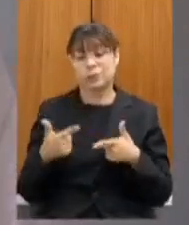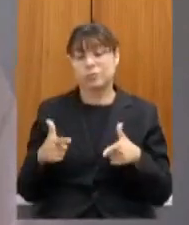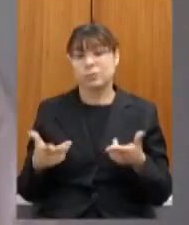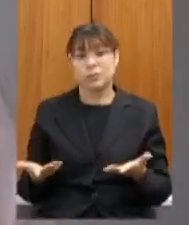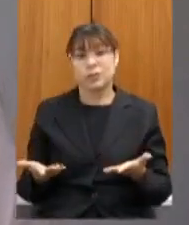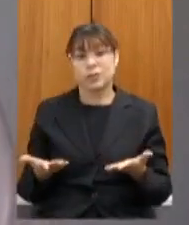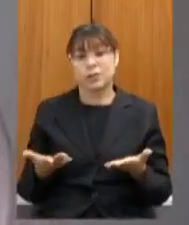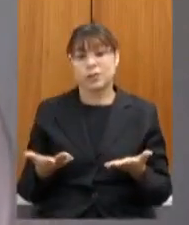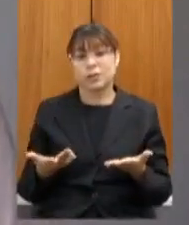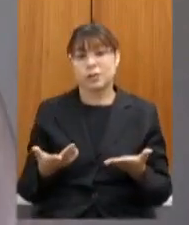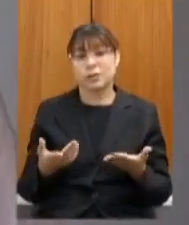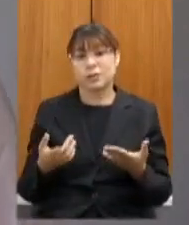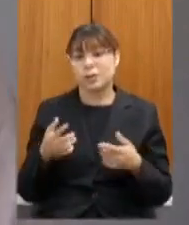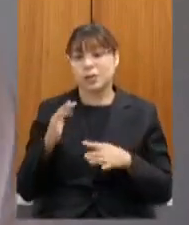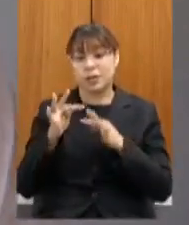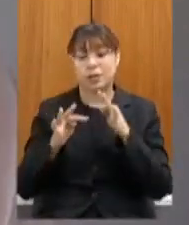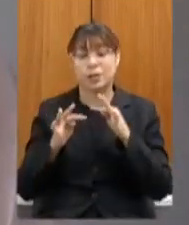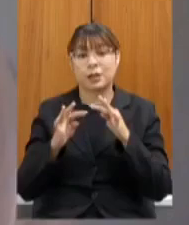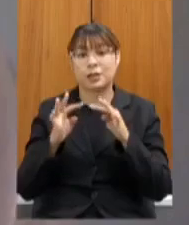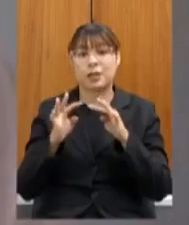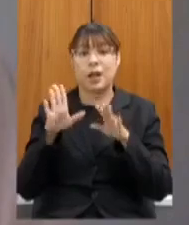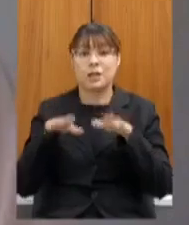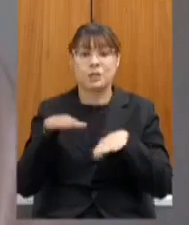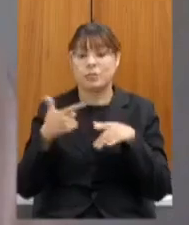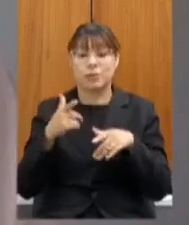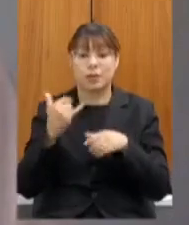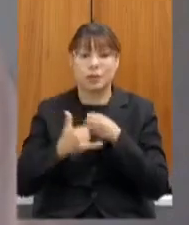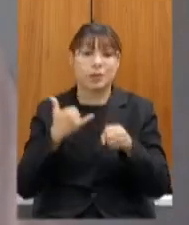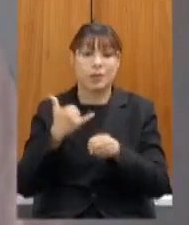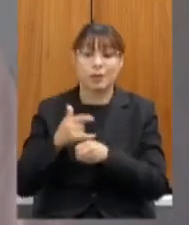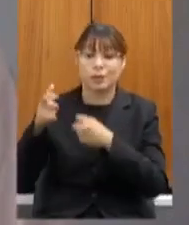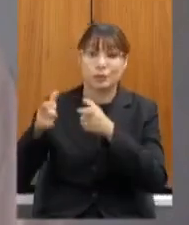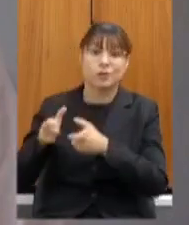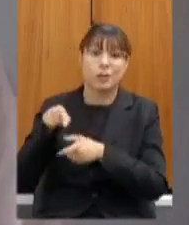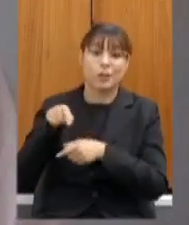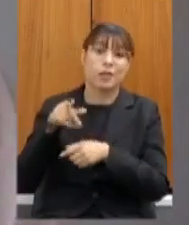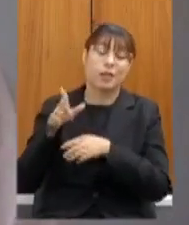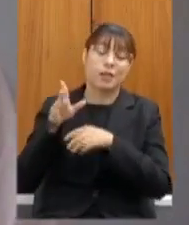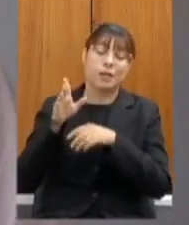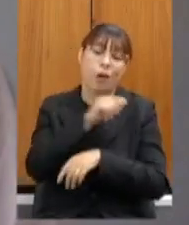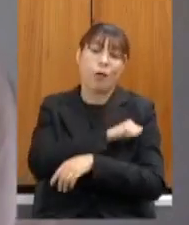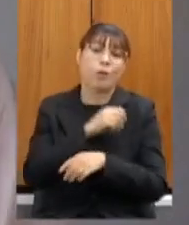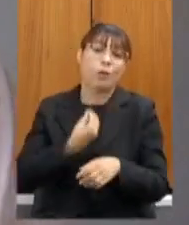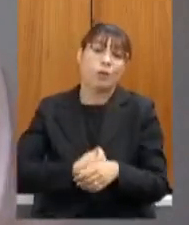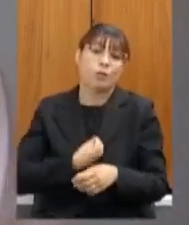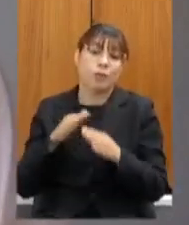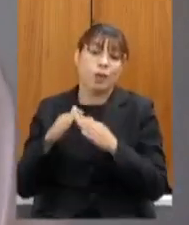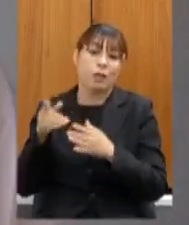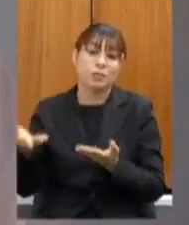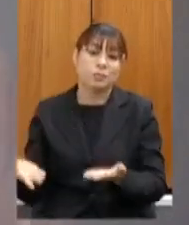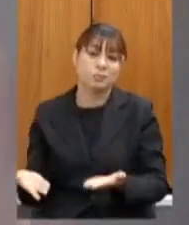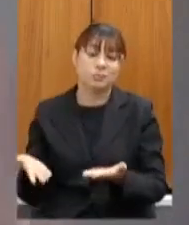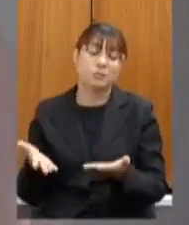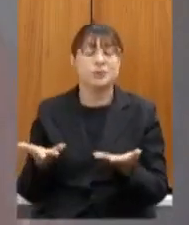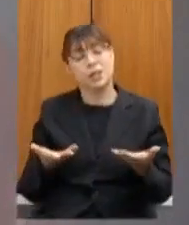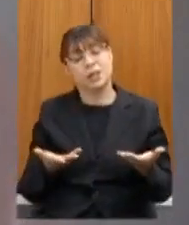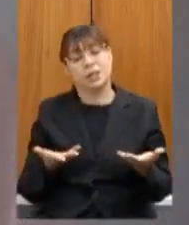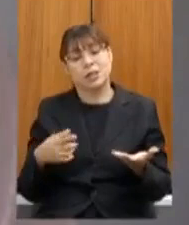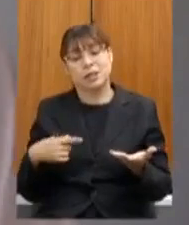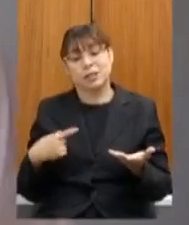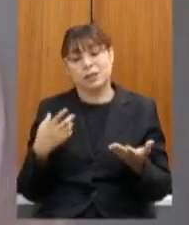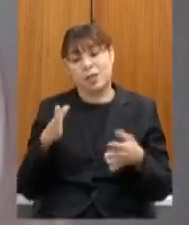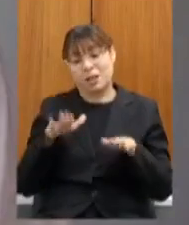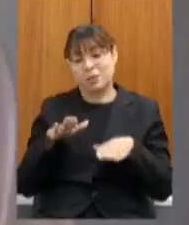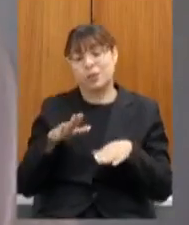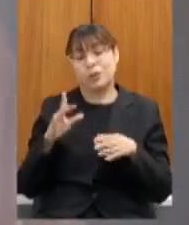de internet naquela localidade específica e a gente acredita que a maior dificuldade no nosso caso na rede estadual